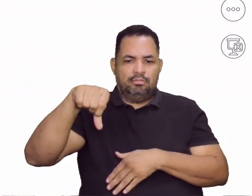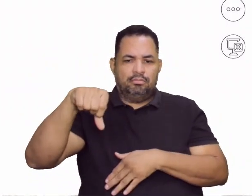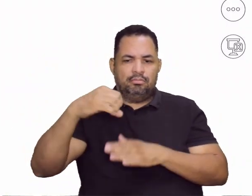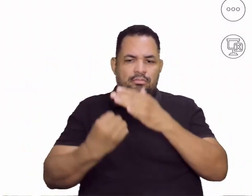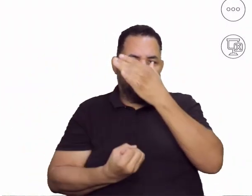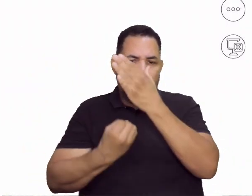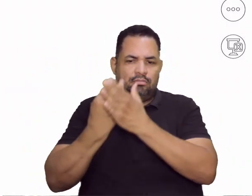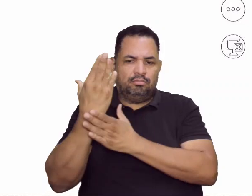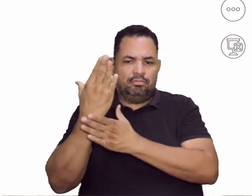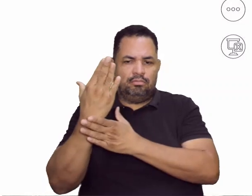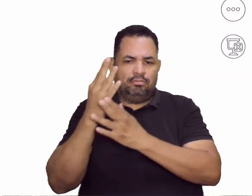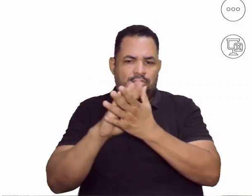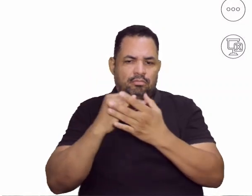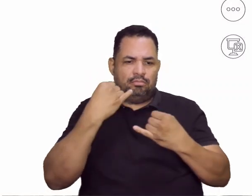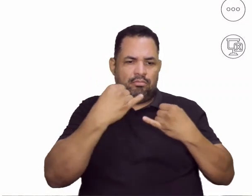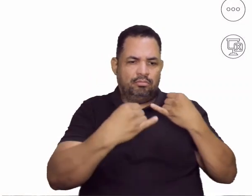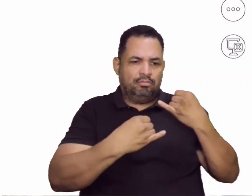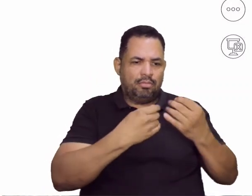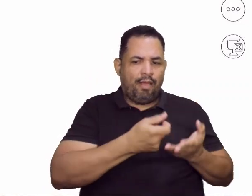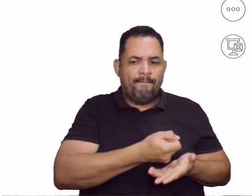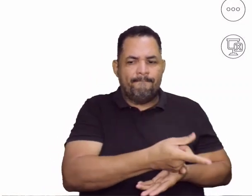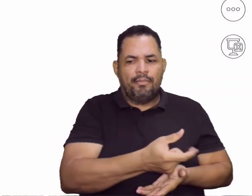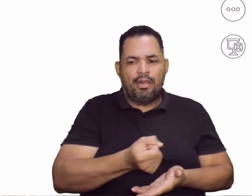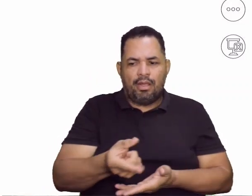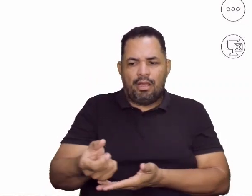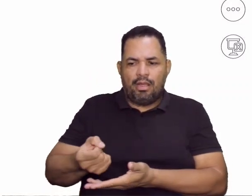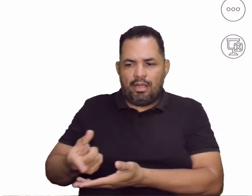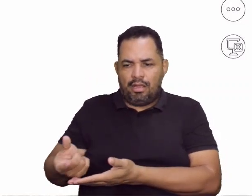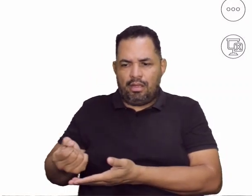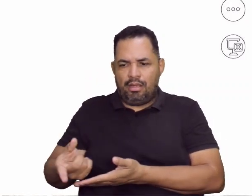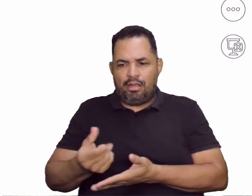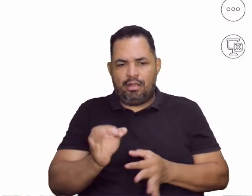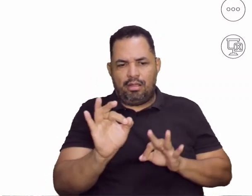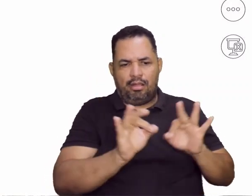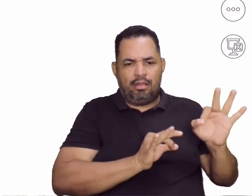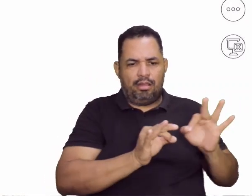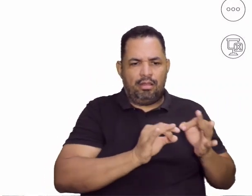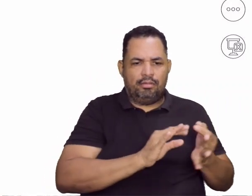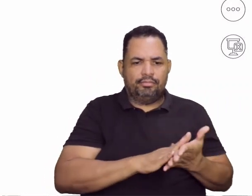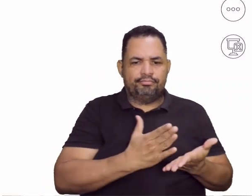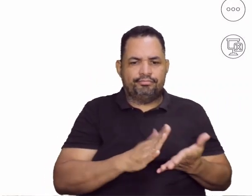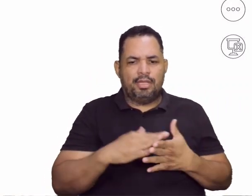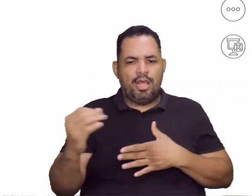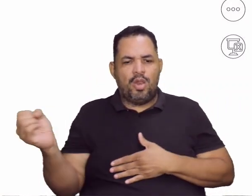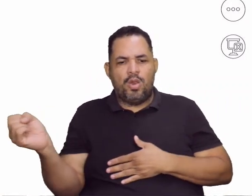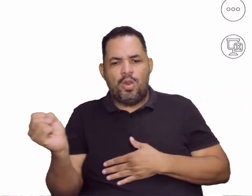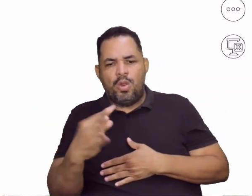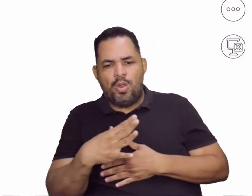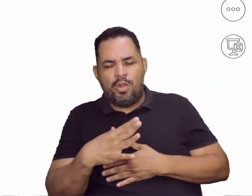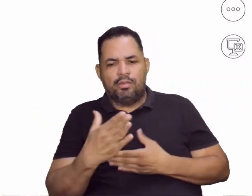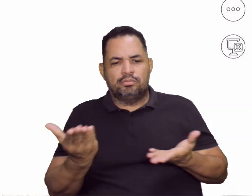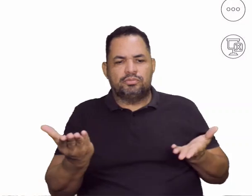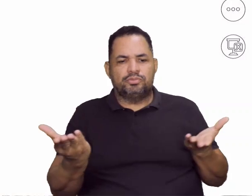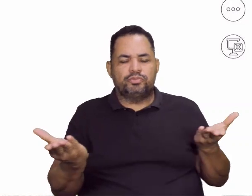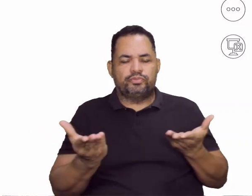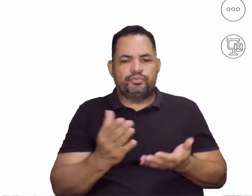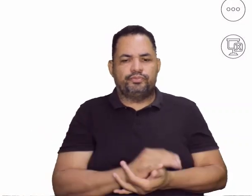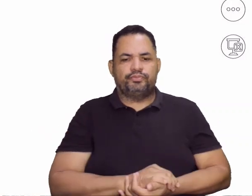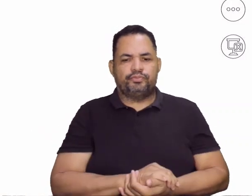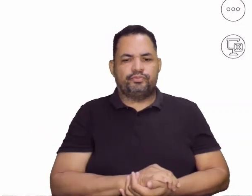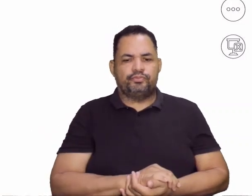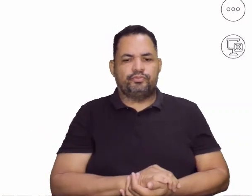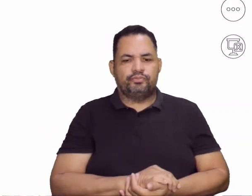surgem aí os jogos de cartas, né? Os jogos de cartas mais modernos que a gente tem até então.